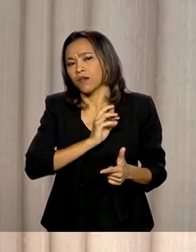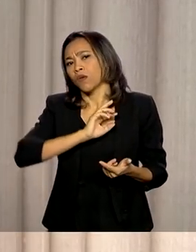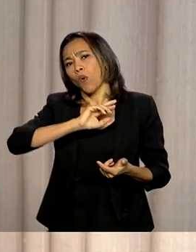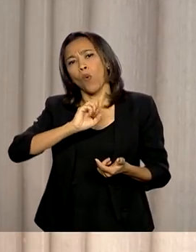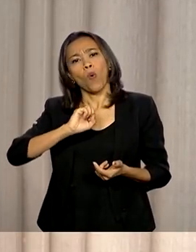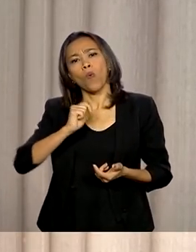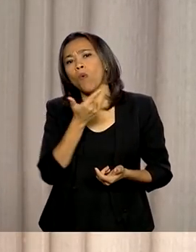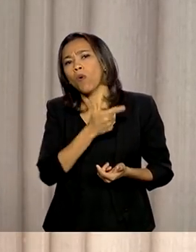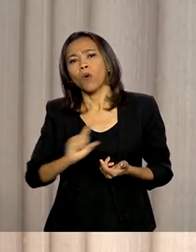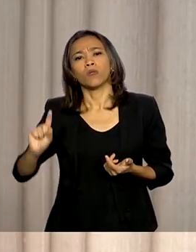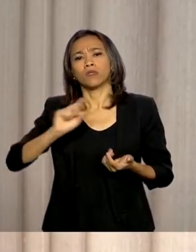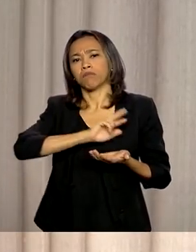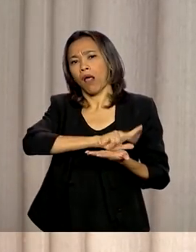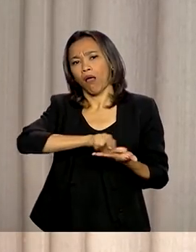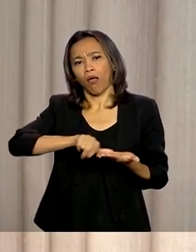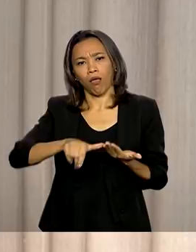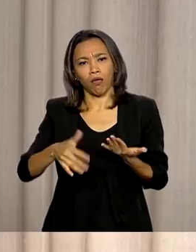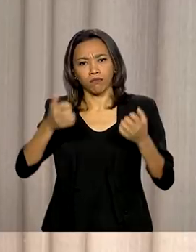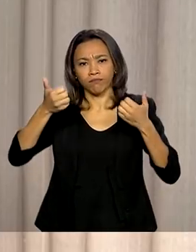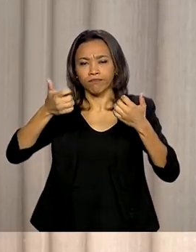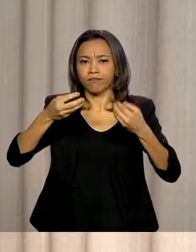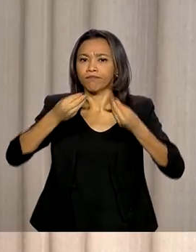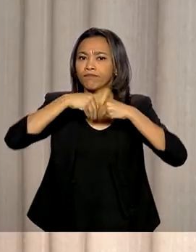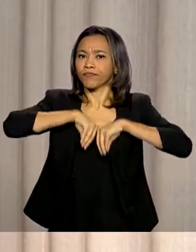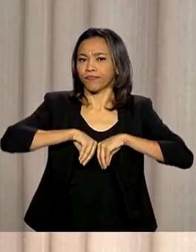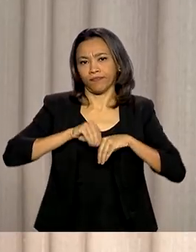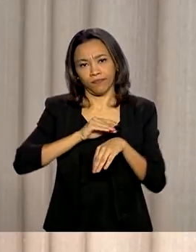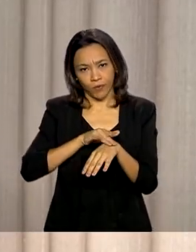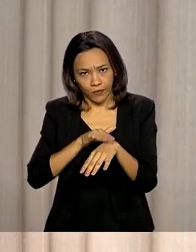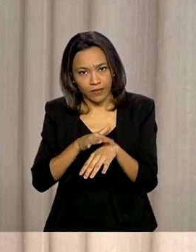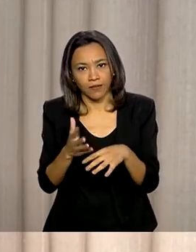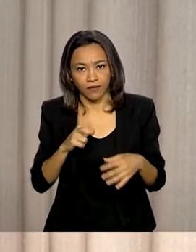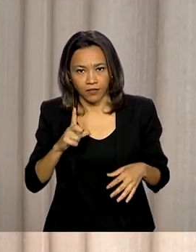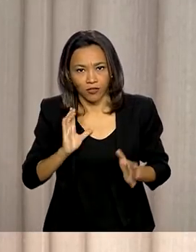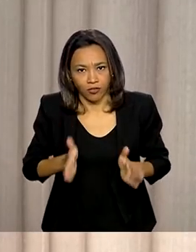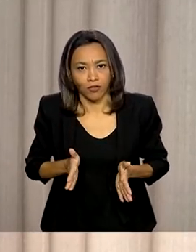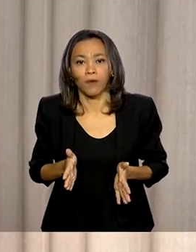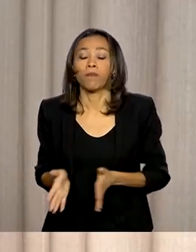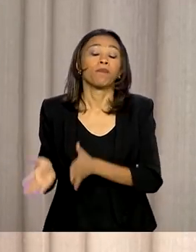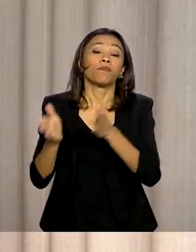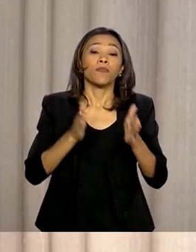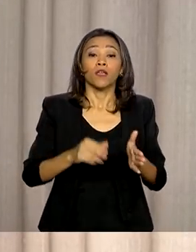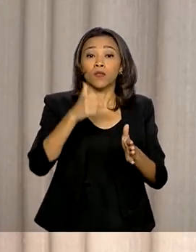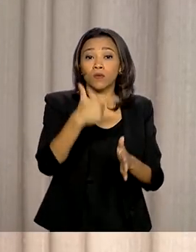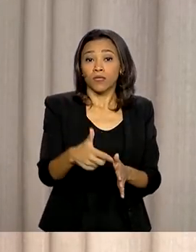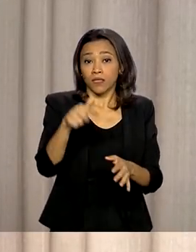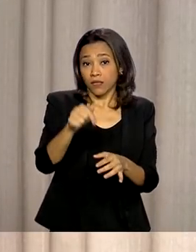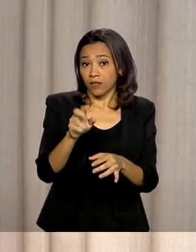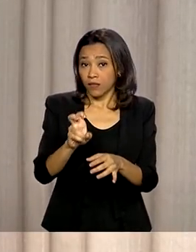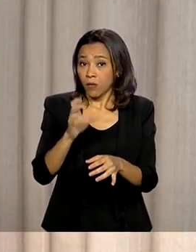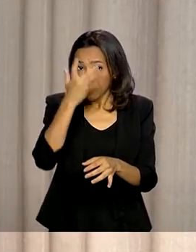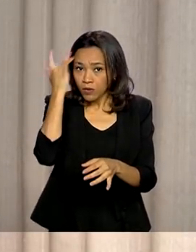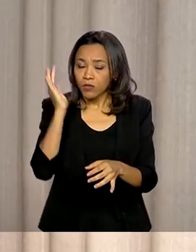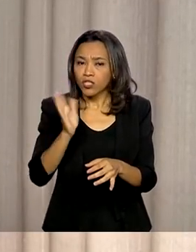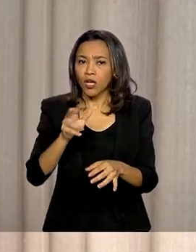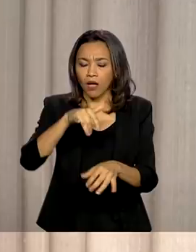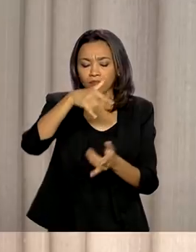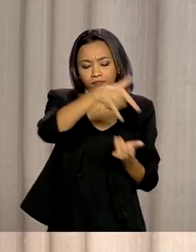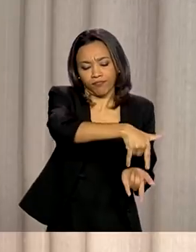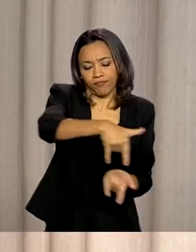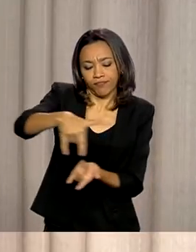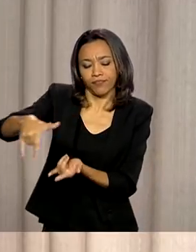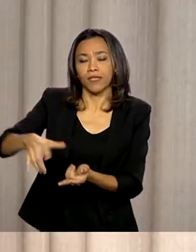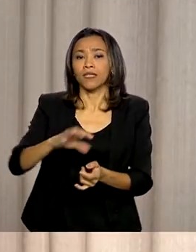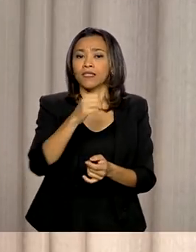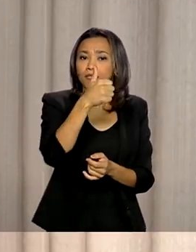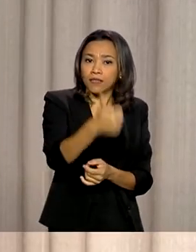comorbidades. Segundo o Ministério da Saúde, há 205 pessoas internadas em enfermarias e